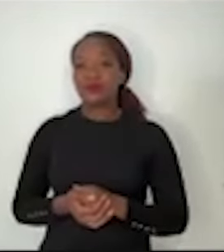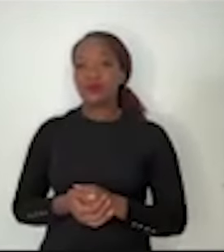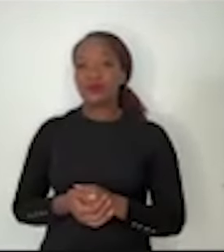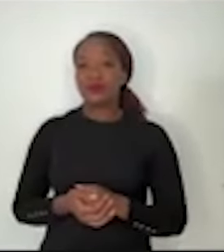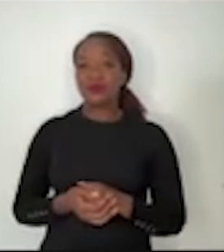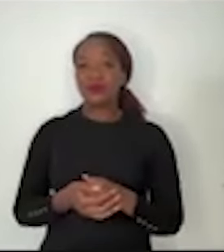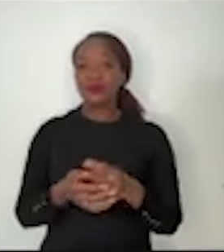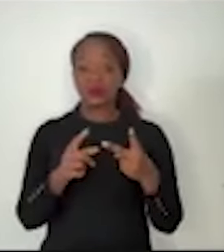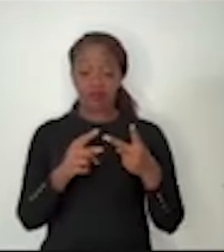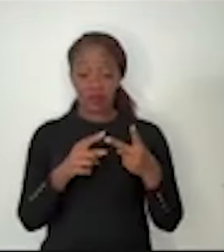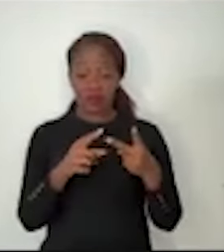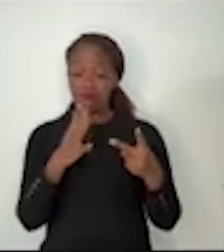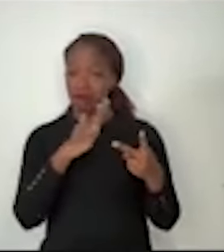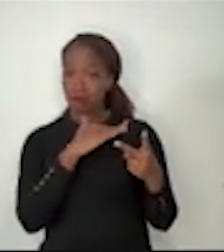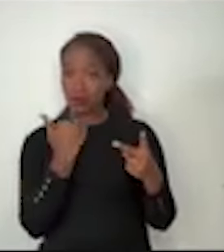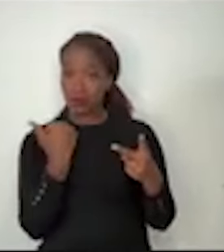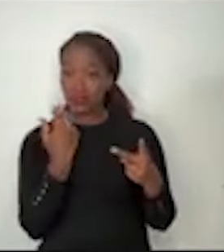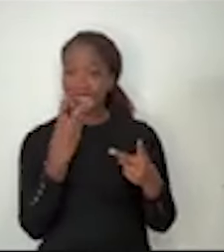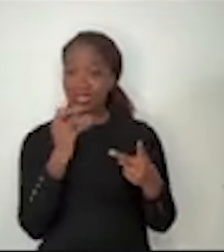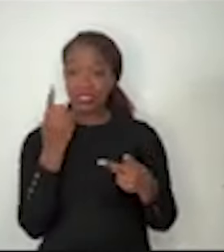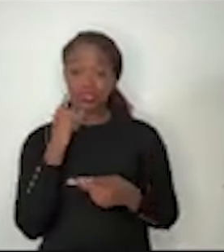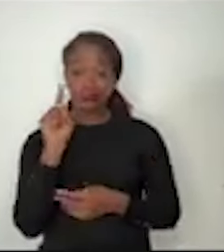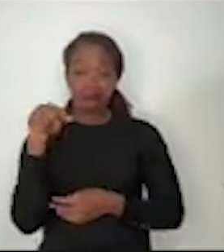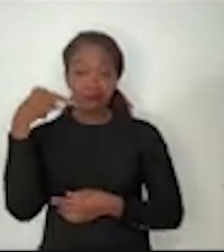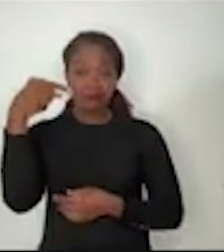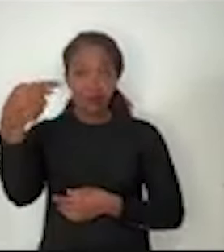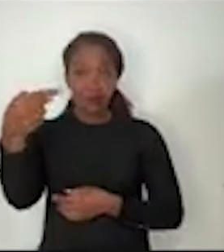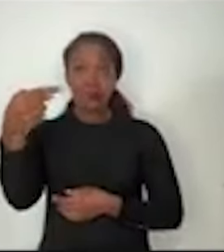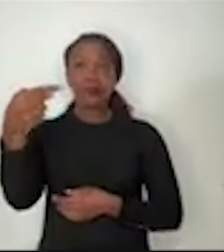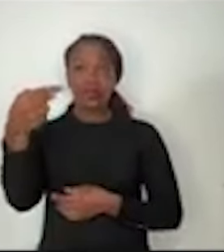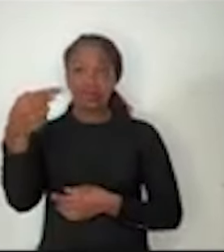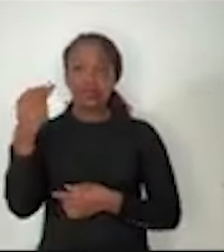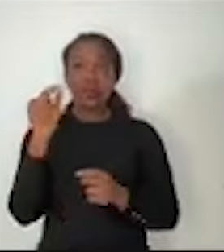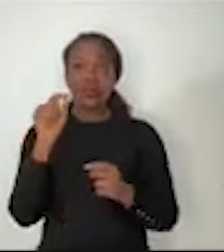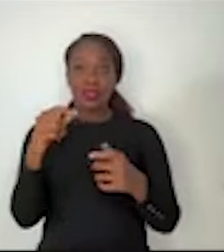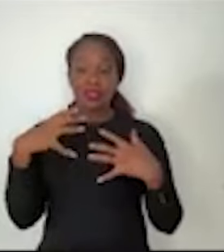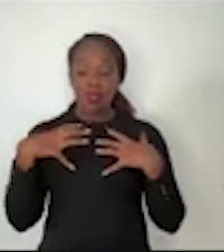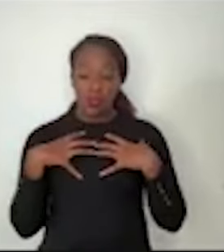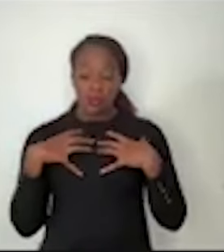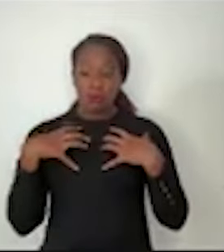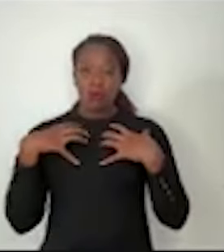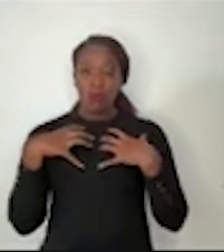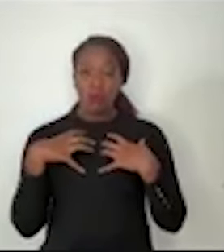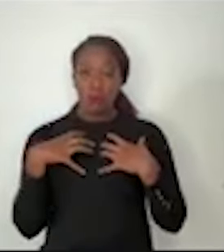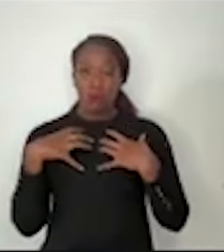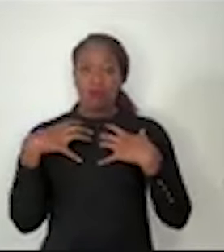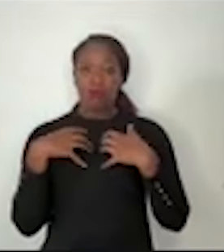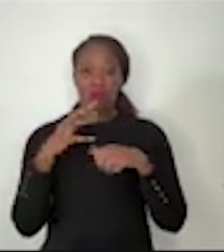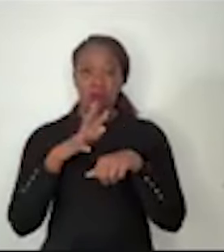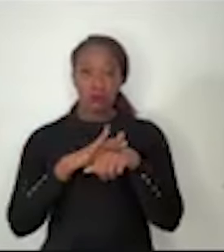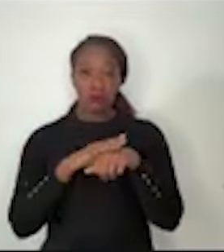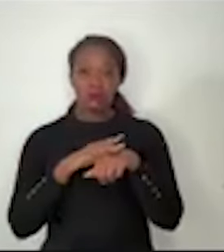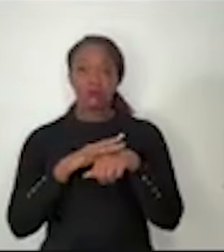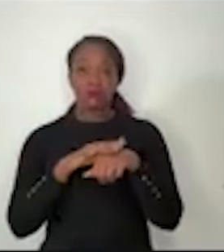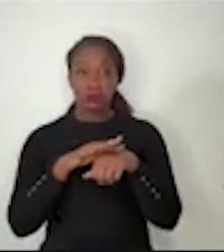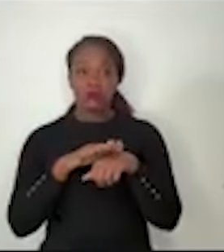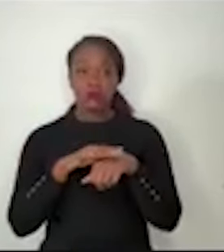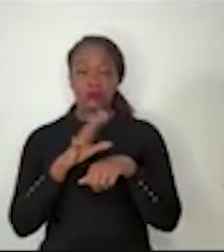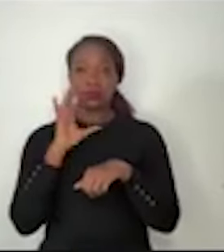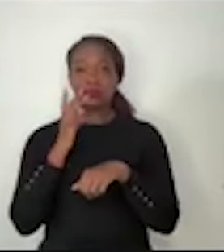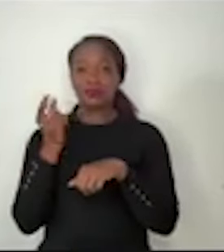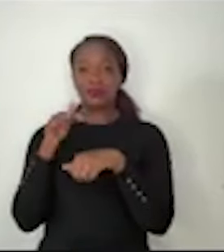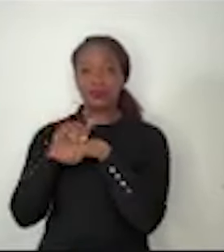30 dias depois de uma pneumonia gravíssima que contraiu naquela noite e eu sempre